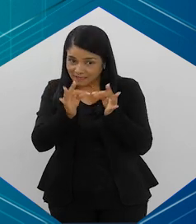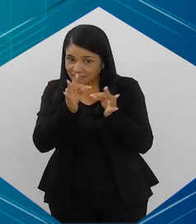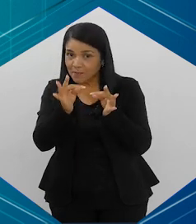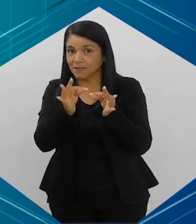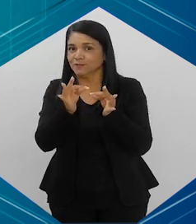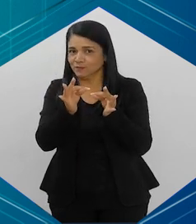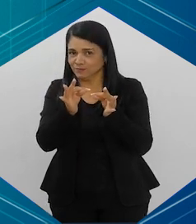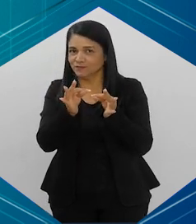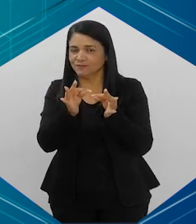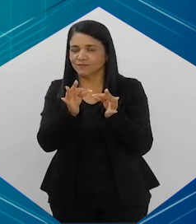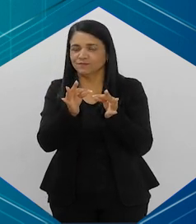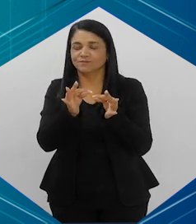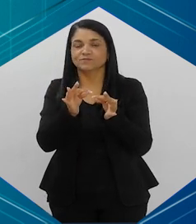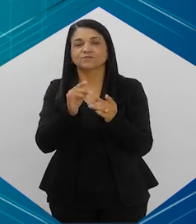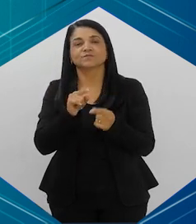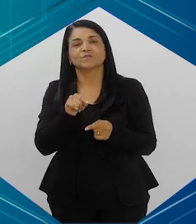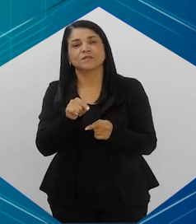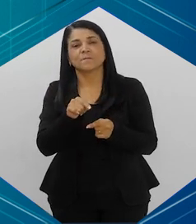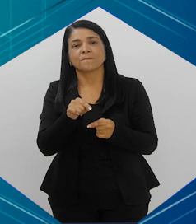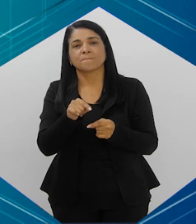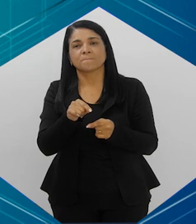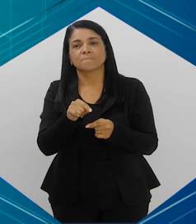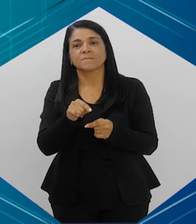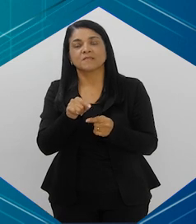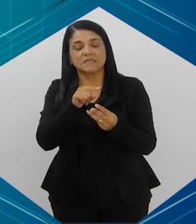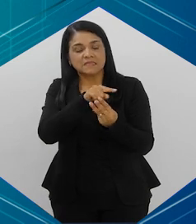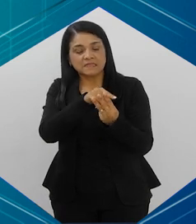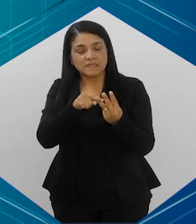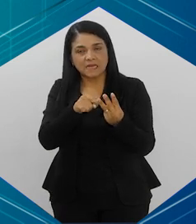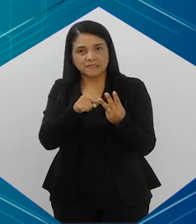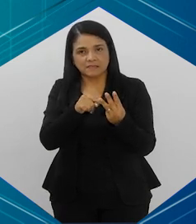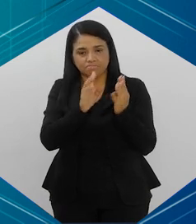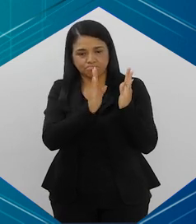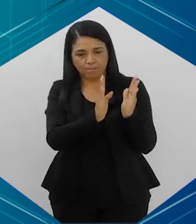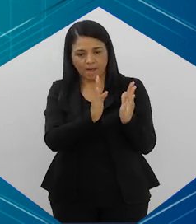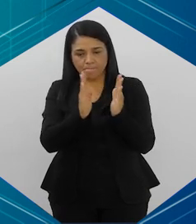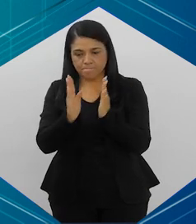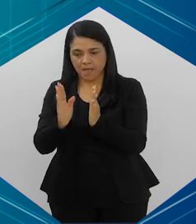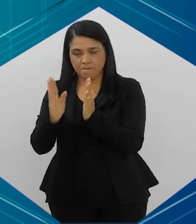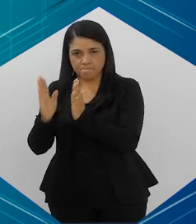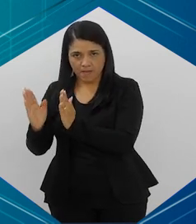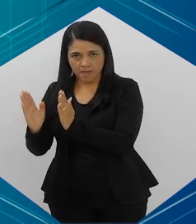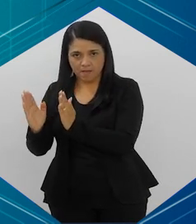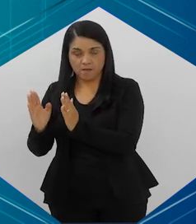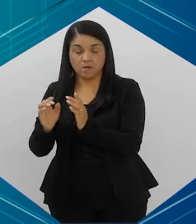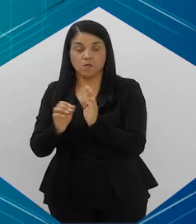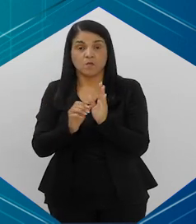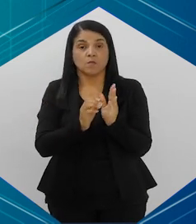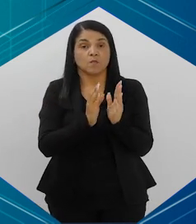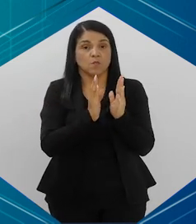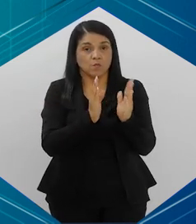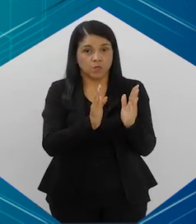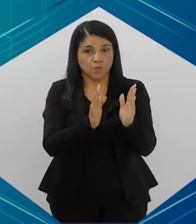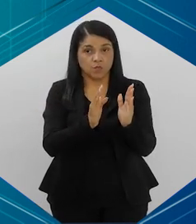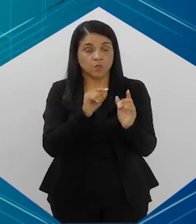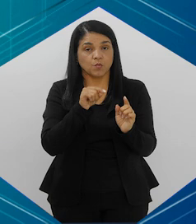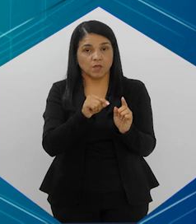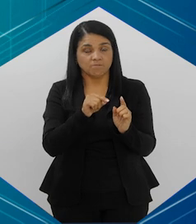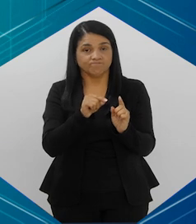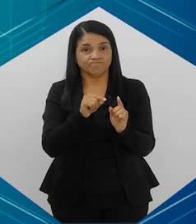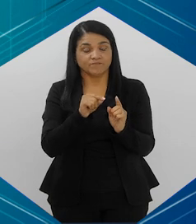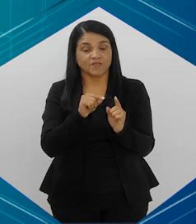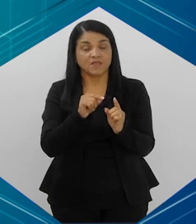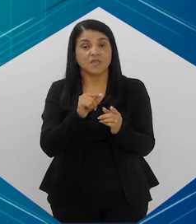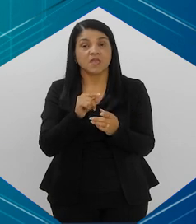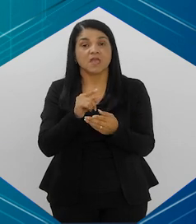o tratamento do antitabagismo. O tratamento, ele tem três grandes componentes, né? Um grande componente é a